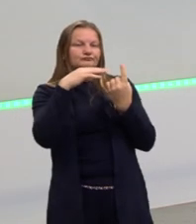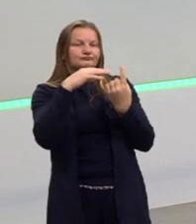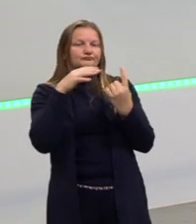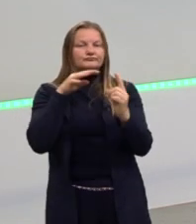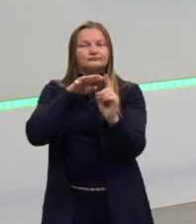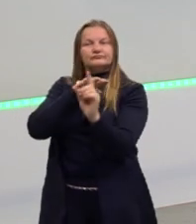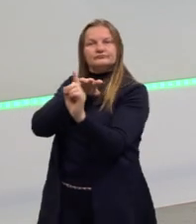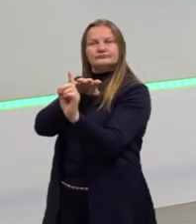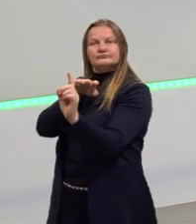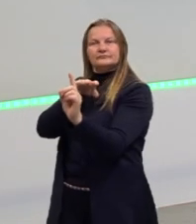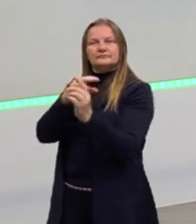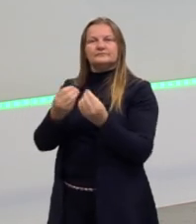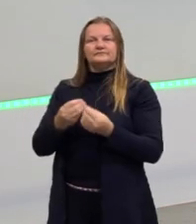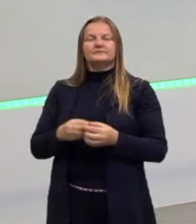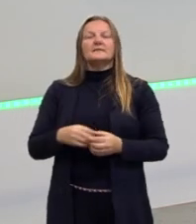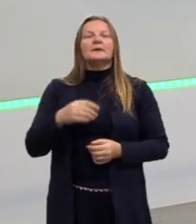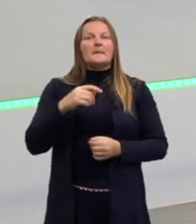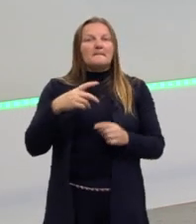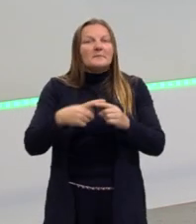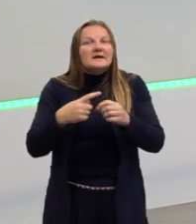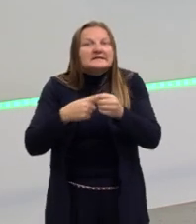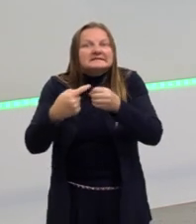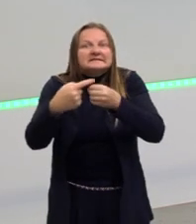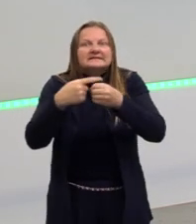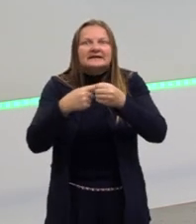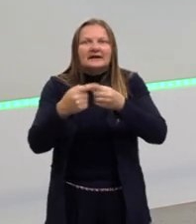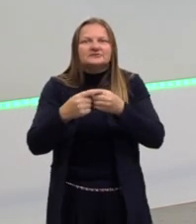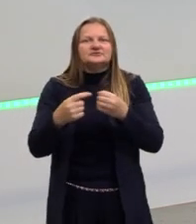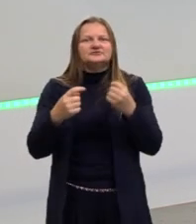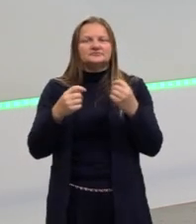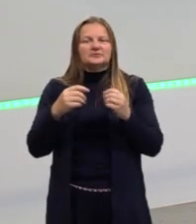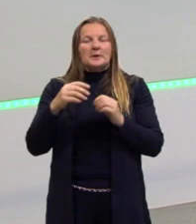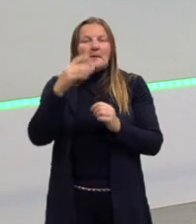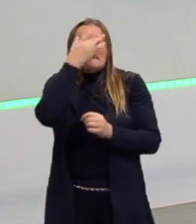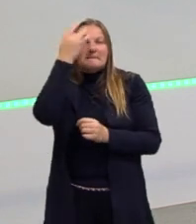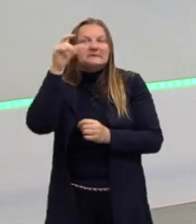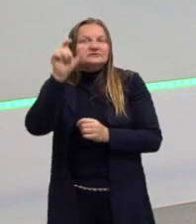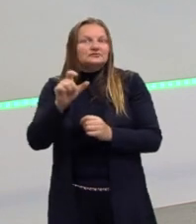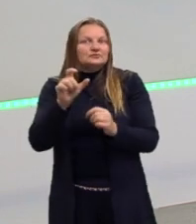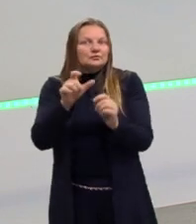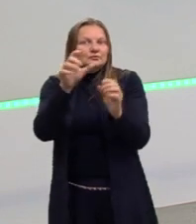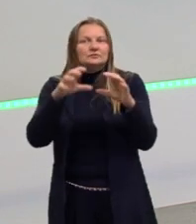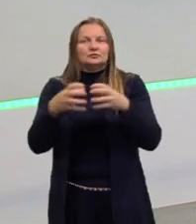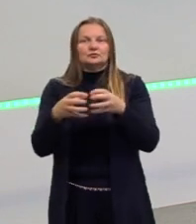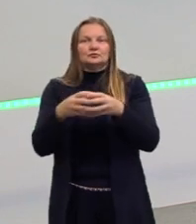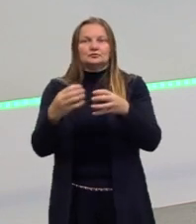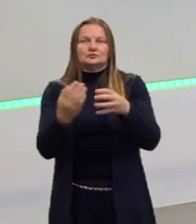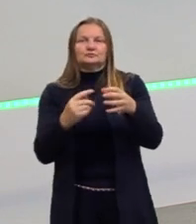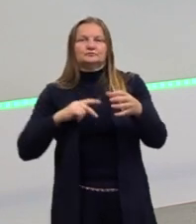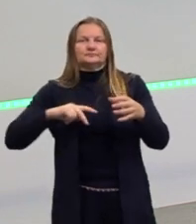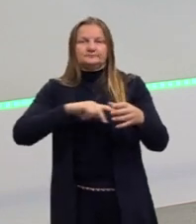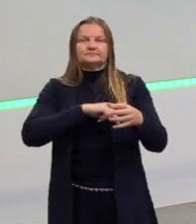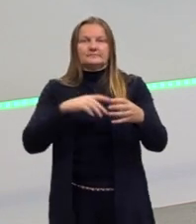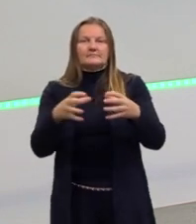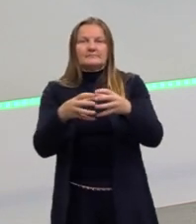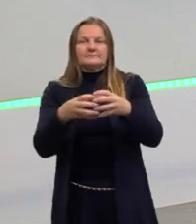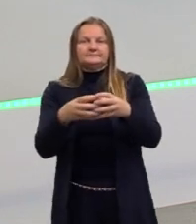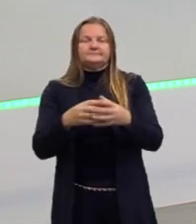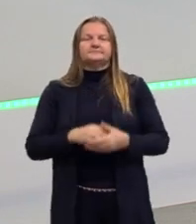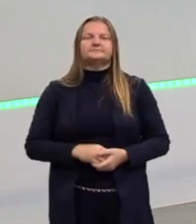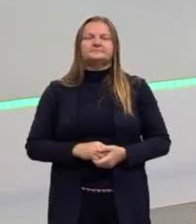preocupação dos gregos é a pólis, é a cidade. Então, essa arquitetura voltada para o bem da cidade.